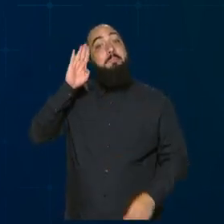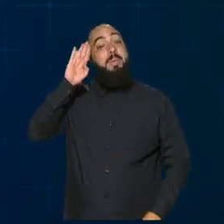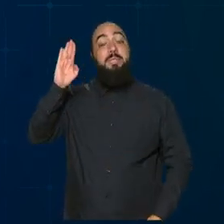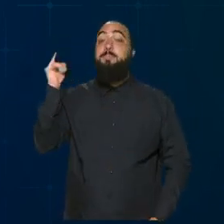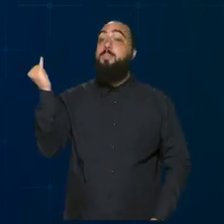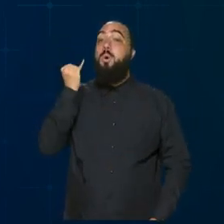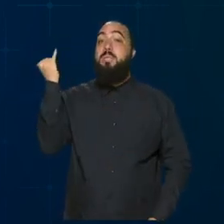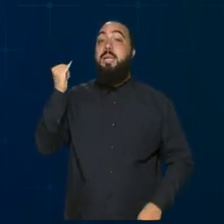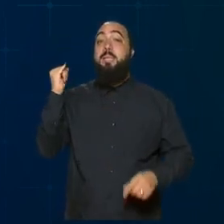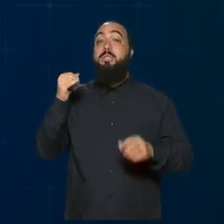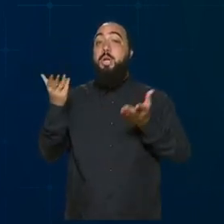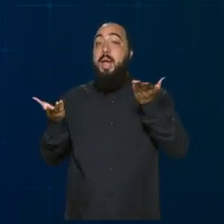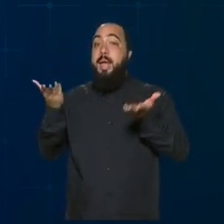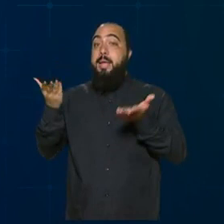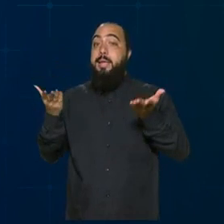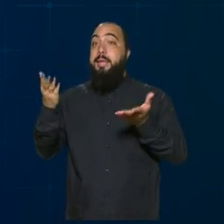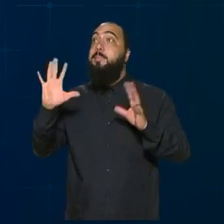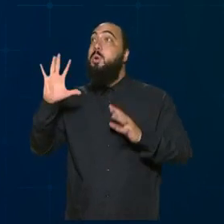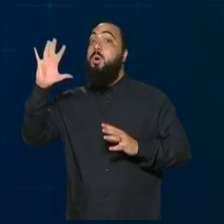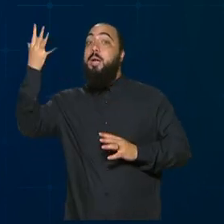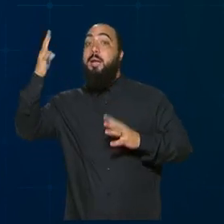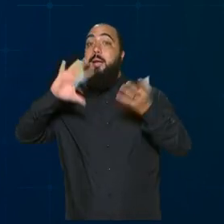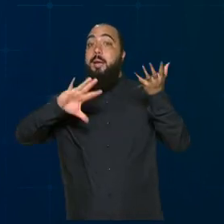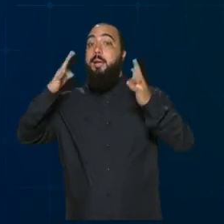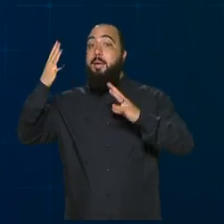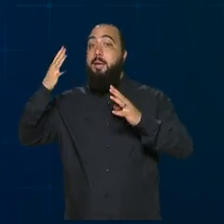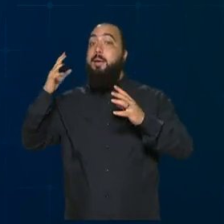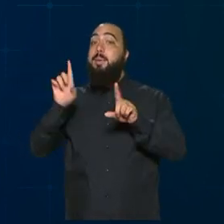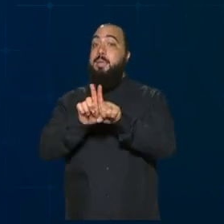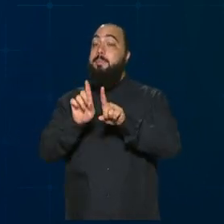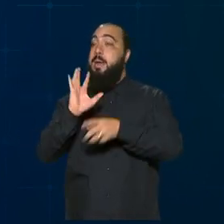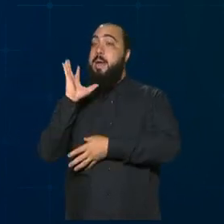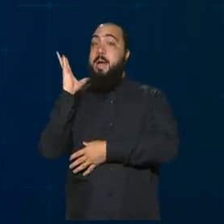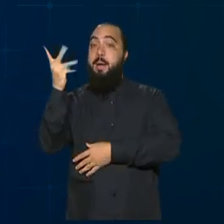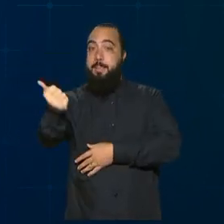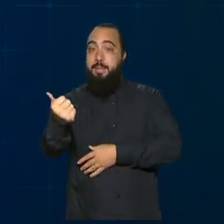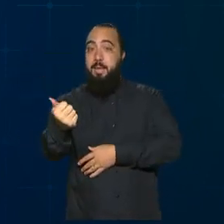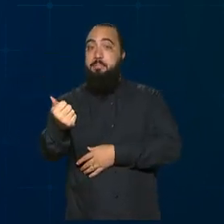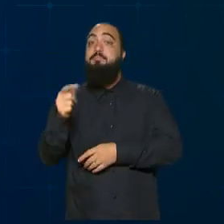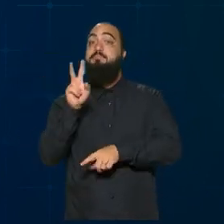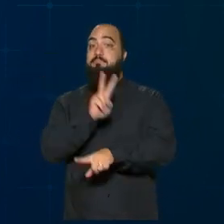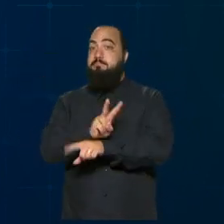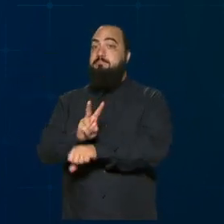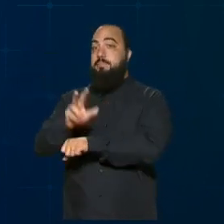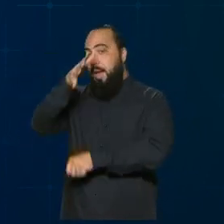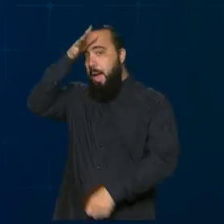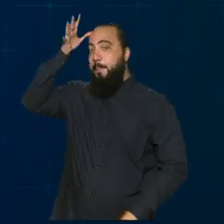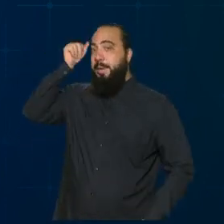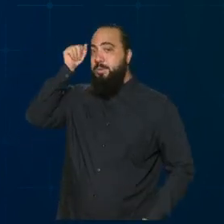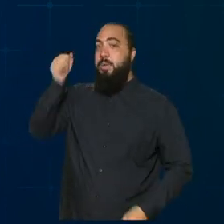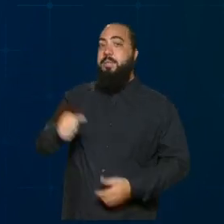equilíbrio climático e ambiental e que mostra a importância da preservação da Amazônia.